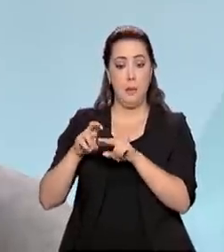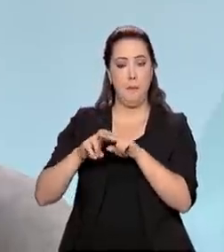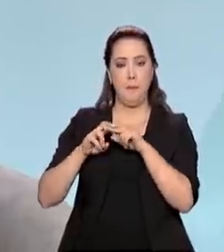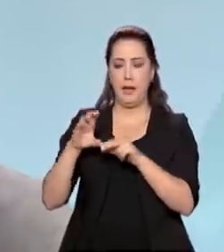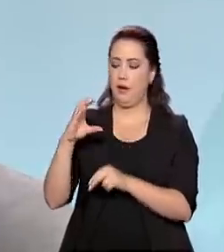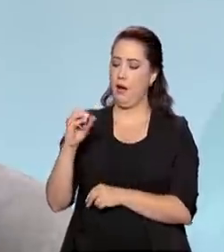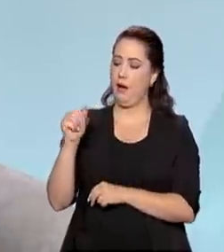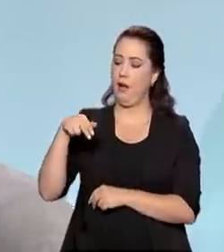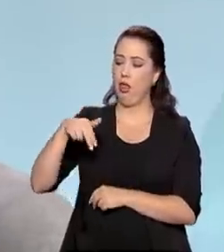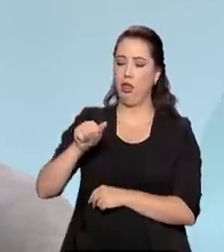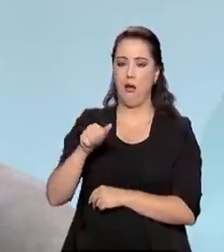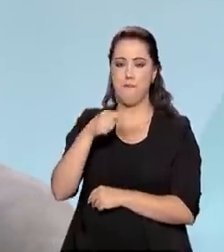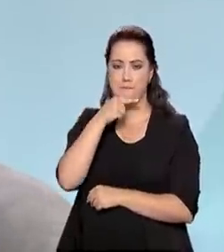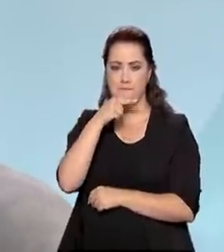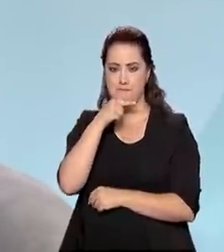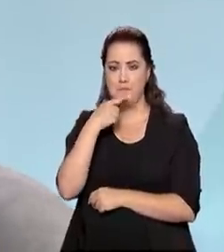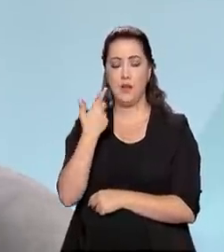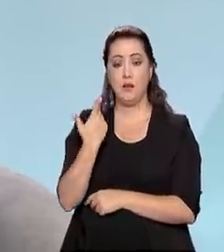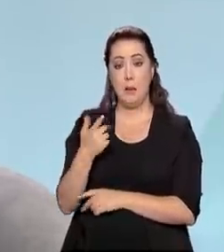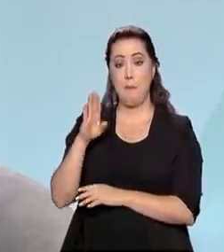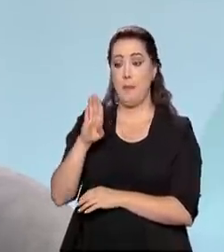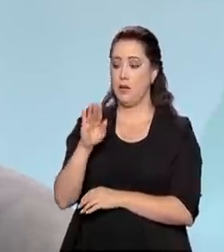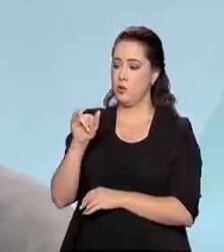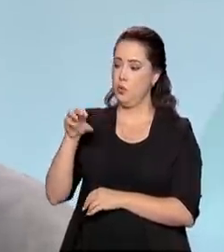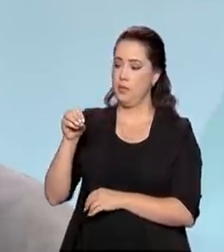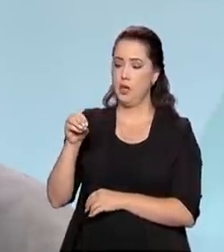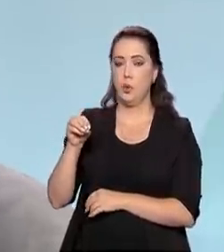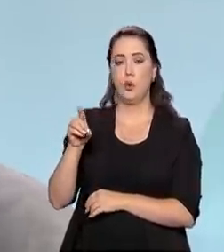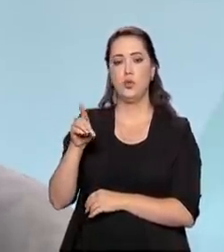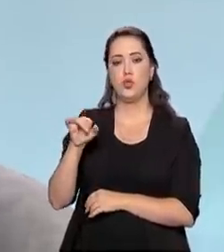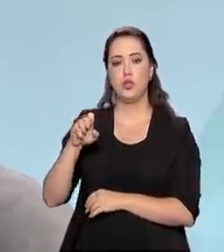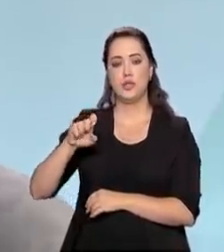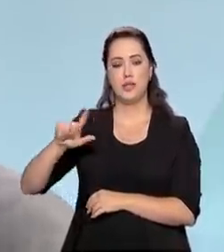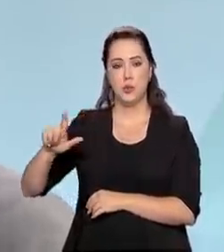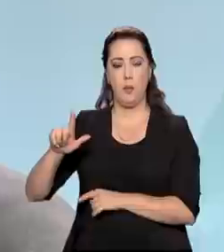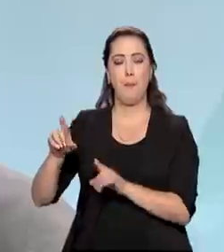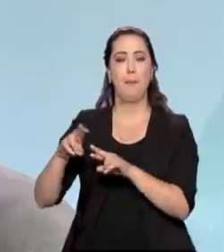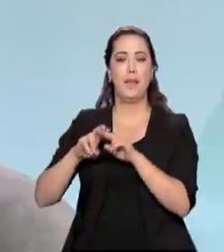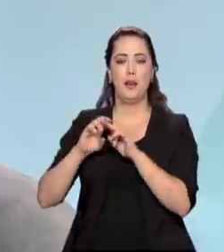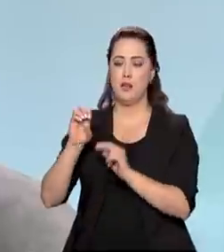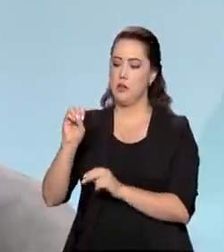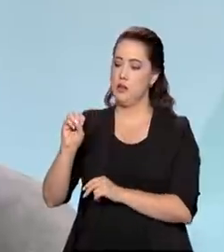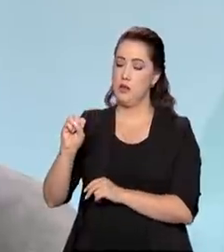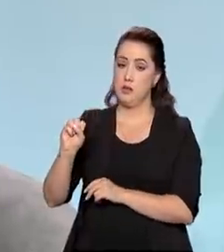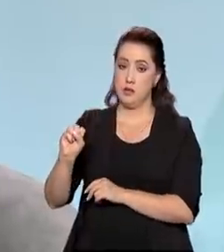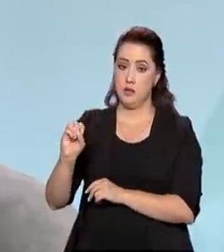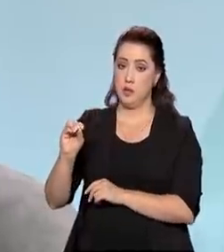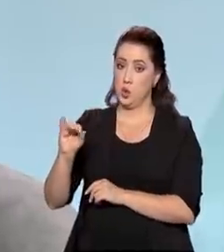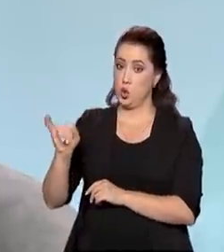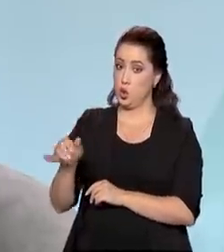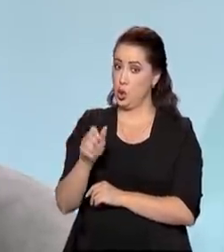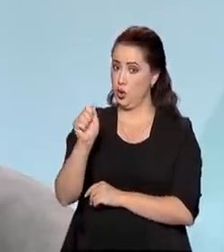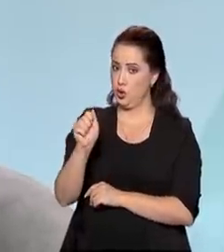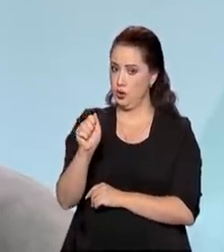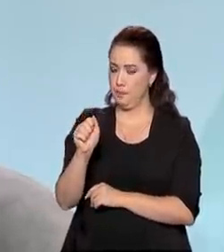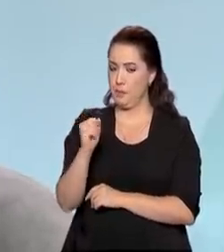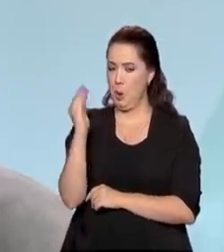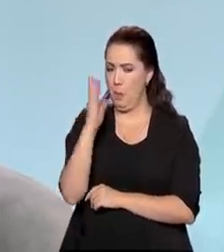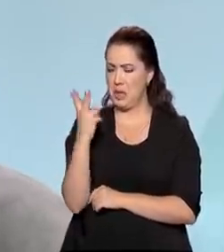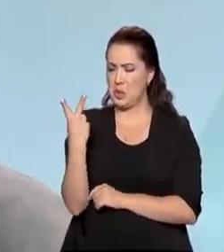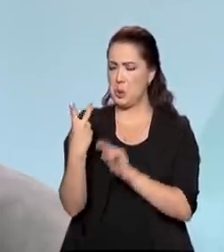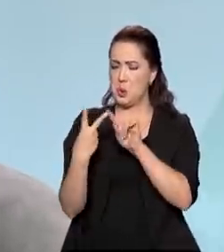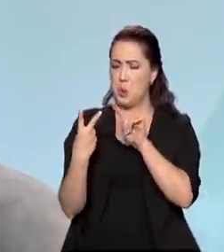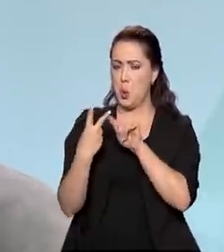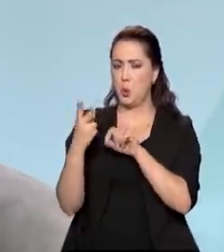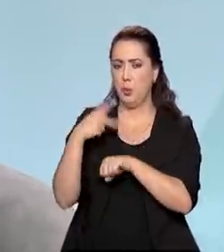cana, mas o biodiesel pela soja. Pela soja. Pela soja. Então, o Brasil é segundo maior produtor. Nós temos uma